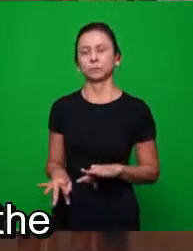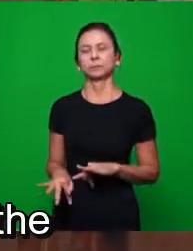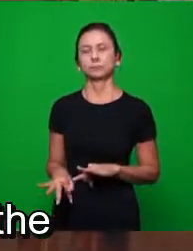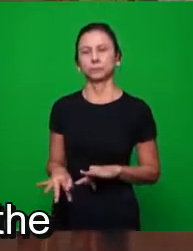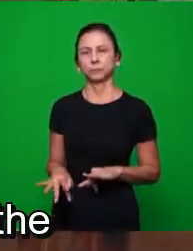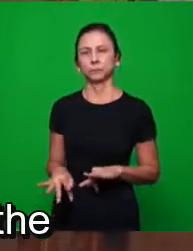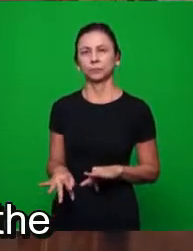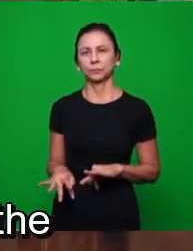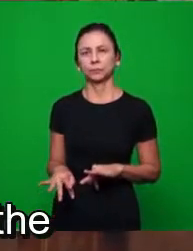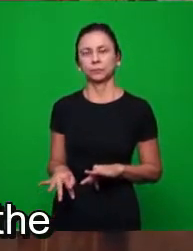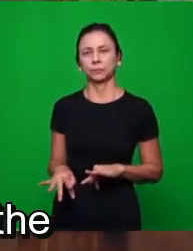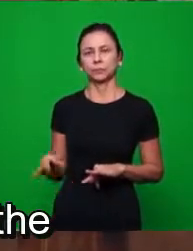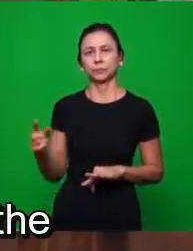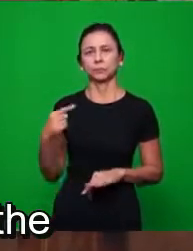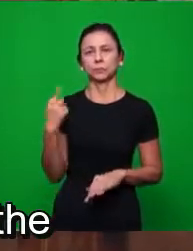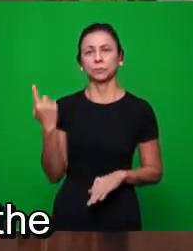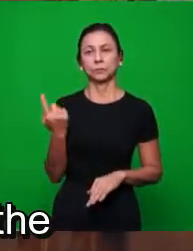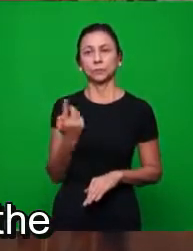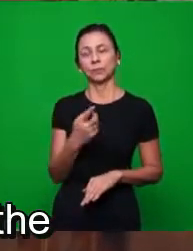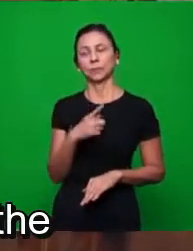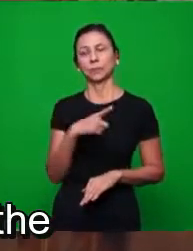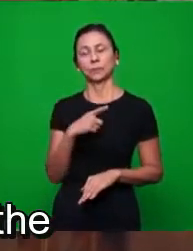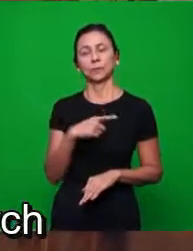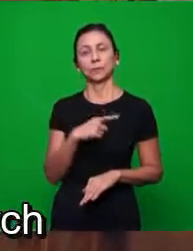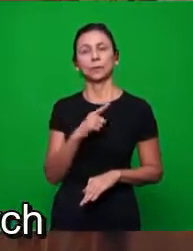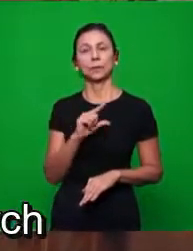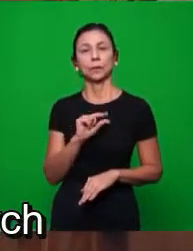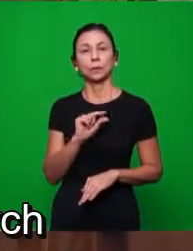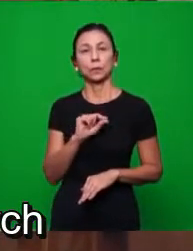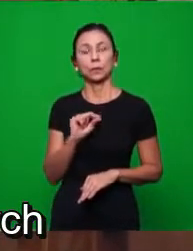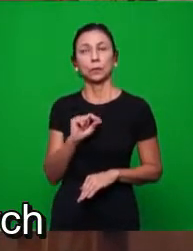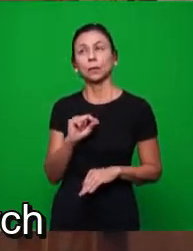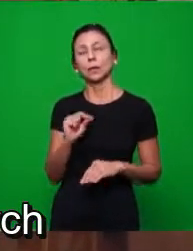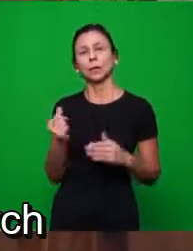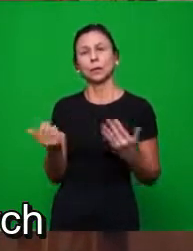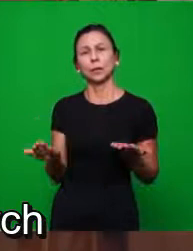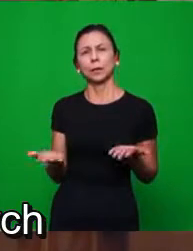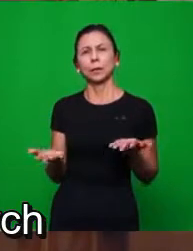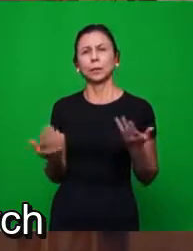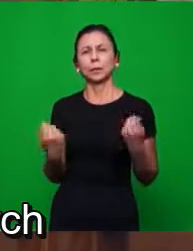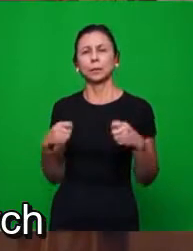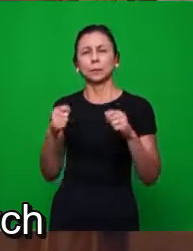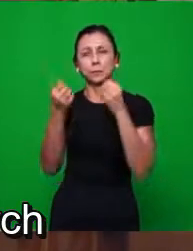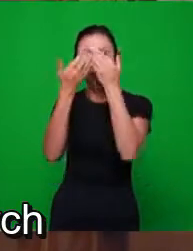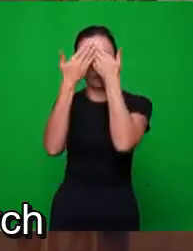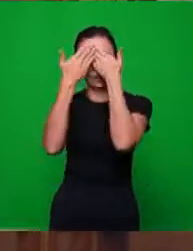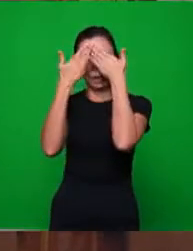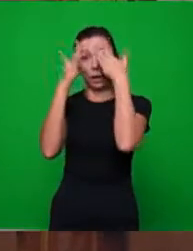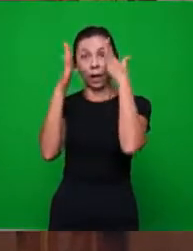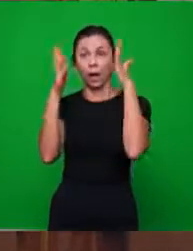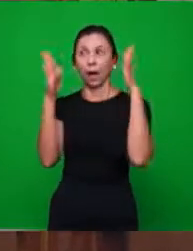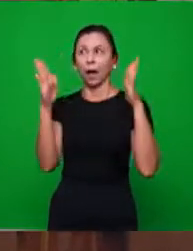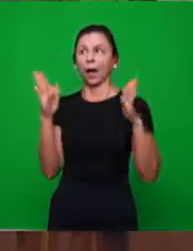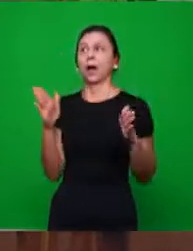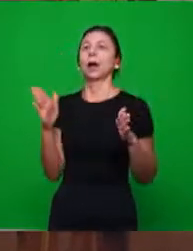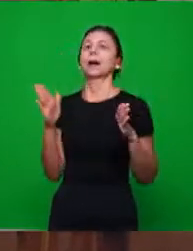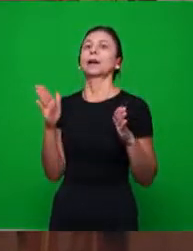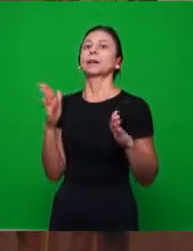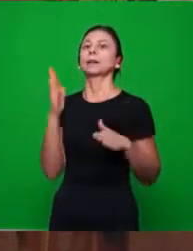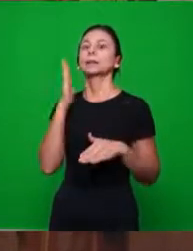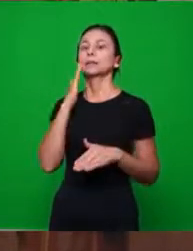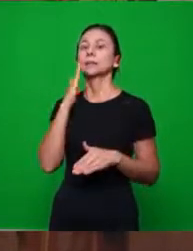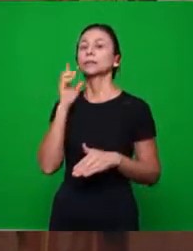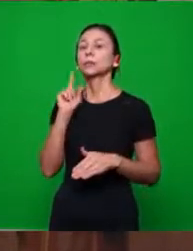nós temos uma abertura para o entendimento desse momento que a Igreja não pode